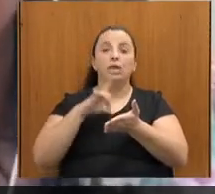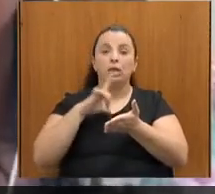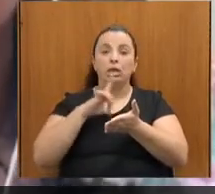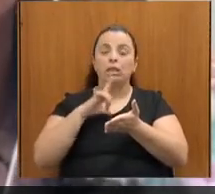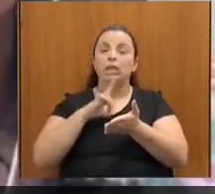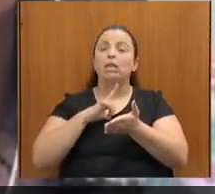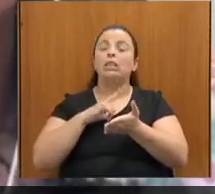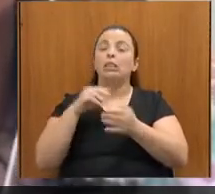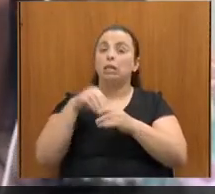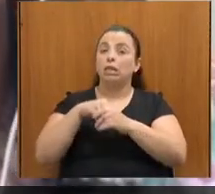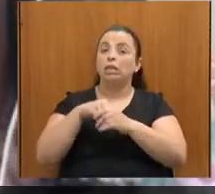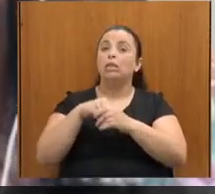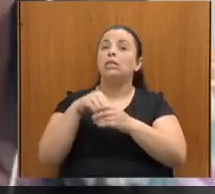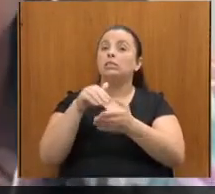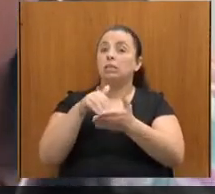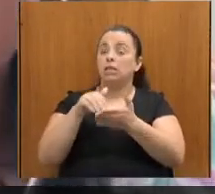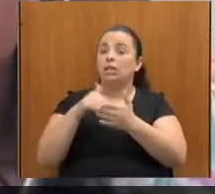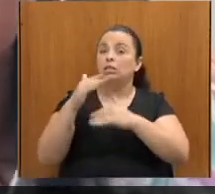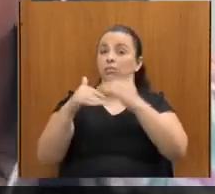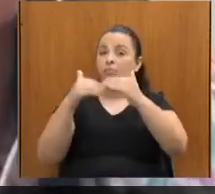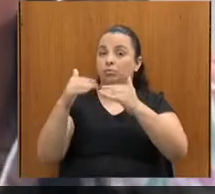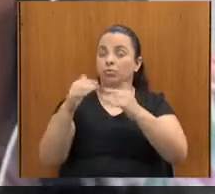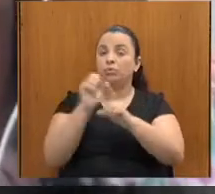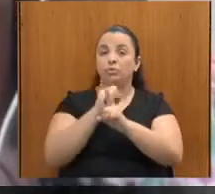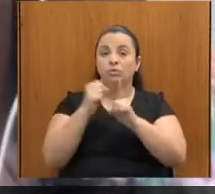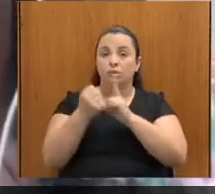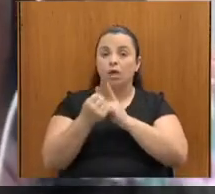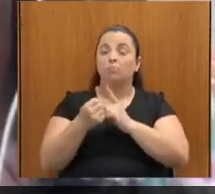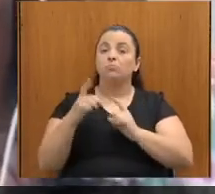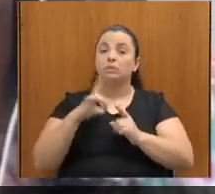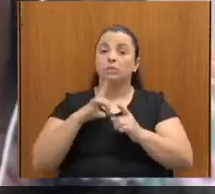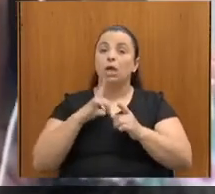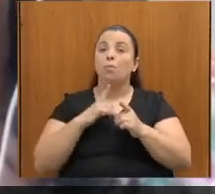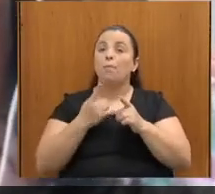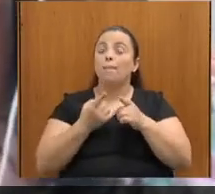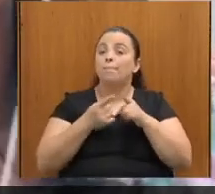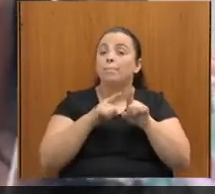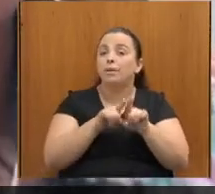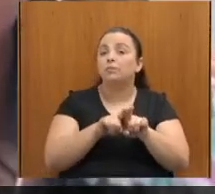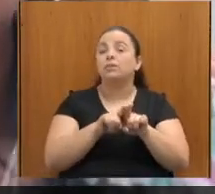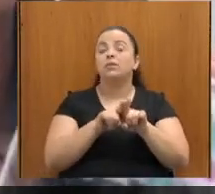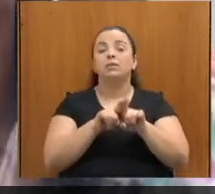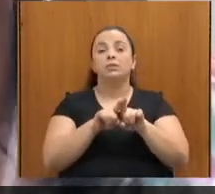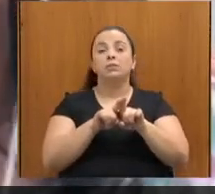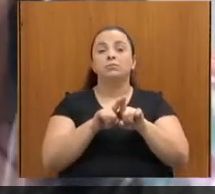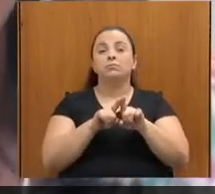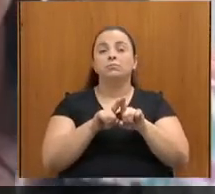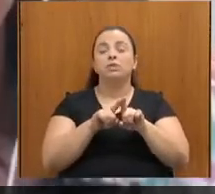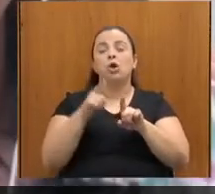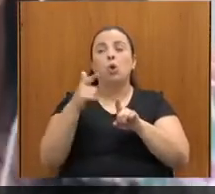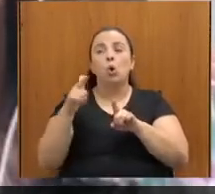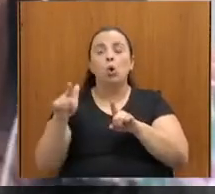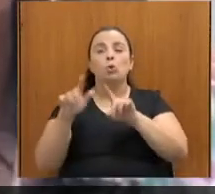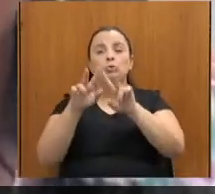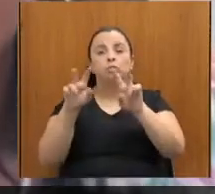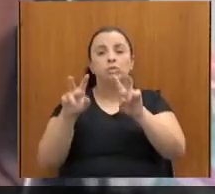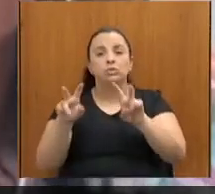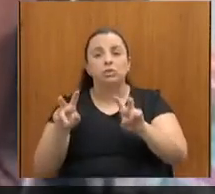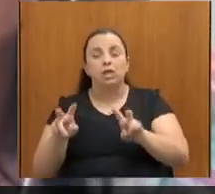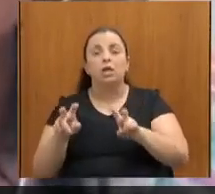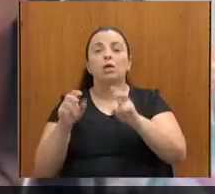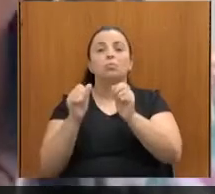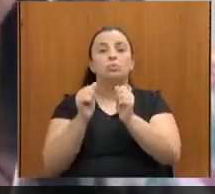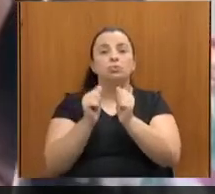Social. Inclusive, nós temos uma grande parceria para encaminhar outras questões, outras demandas na frente,